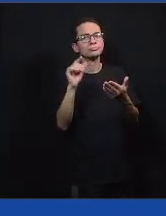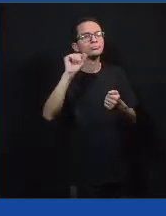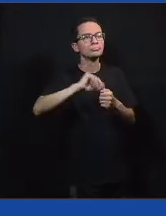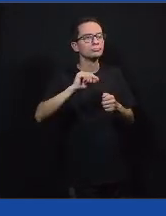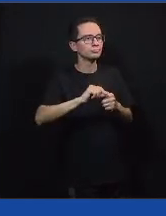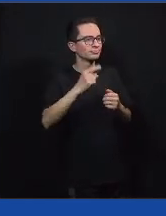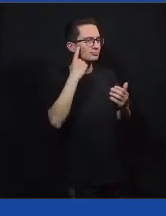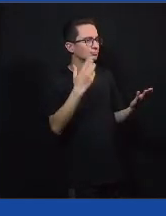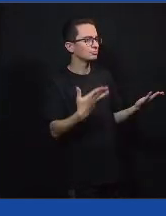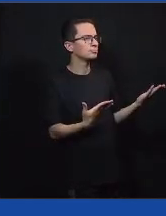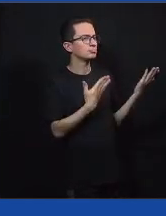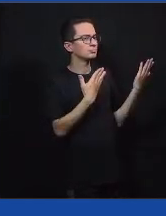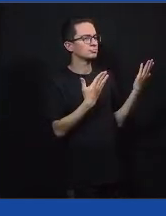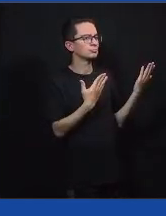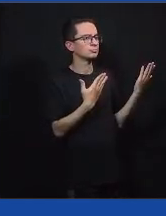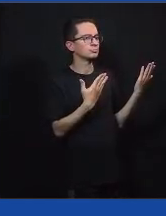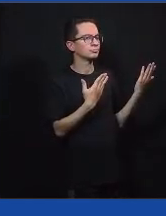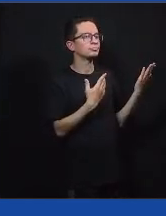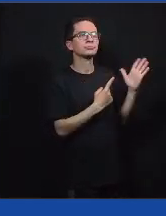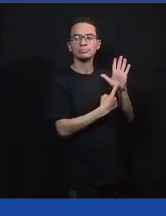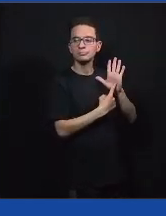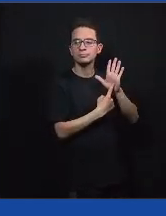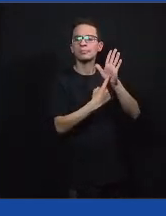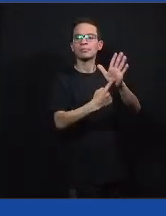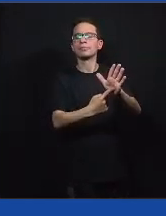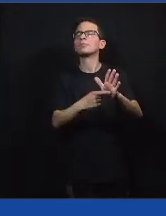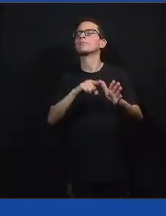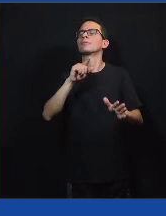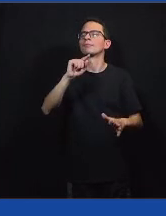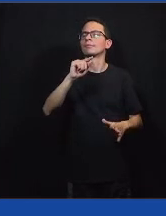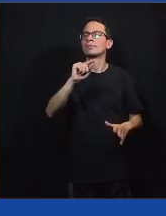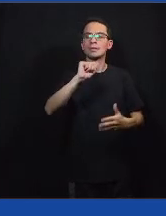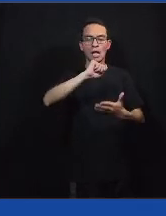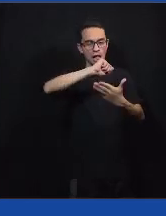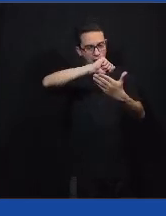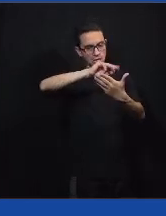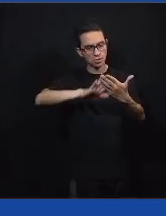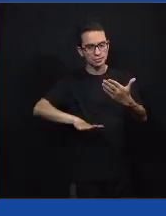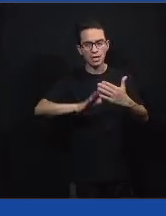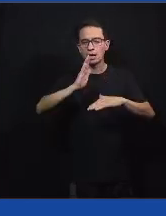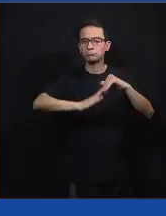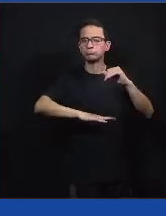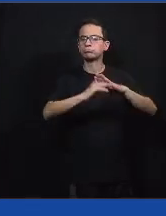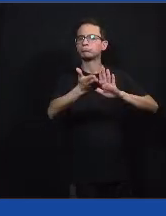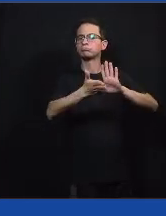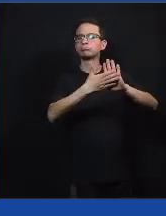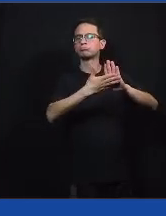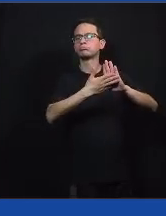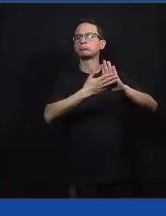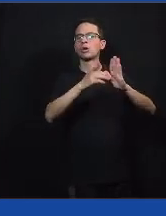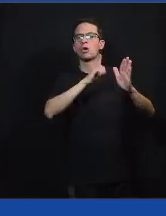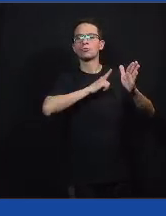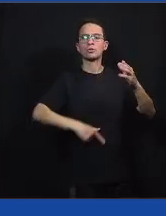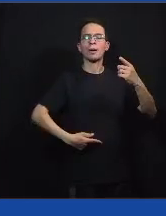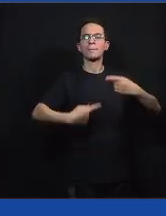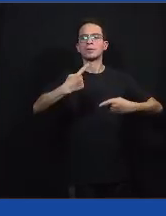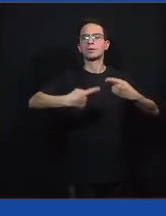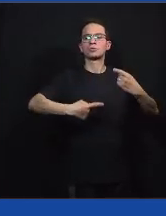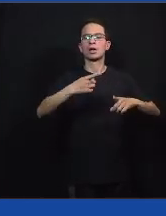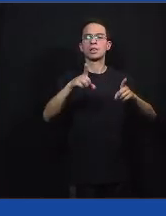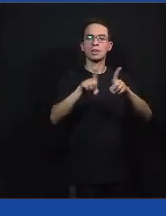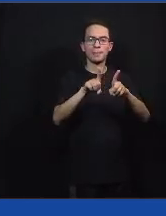realizadas aí nas nossas atividades, que é a construção de propostas de políticas públicas, é a participação em conselhos